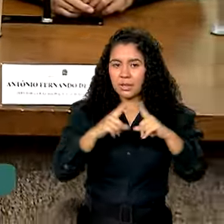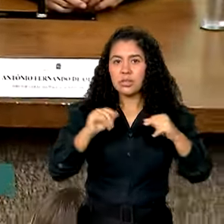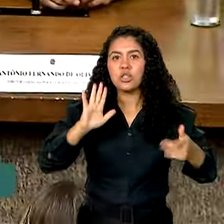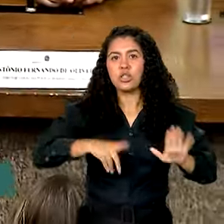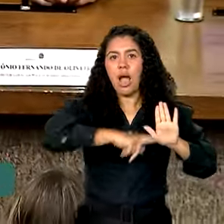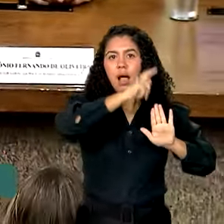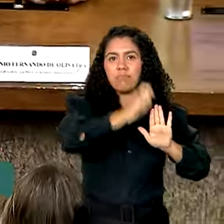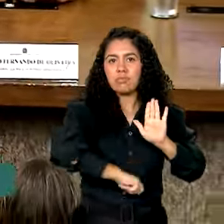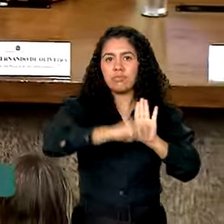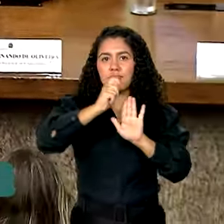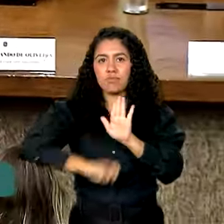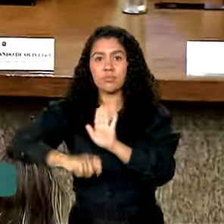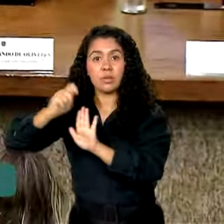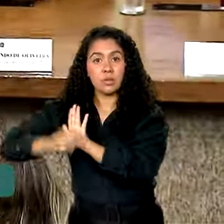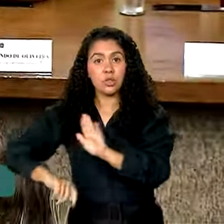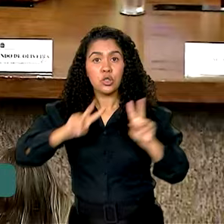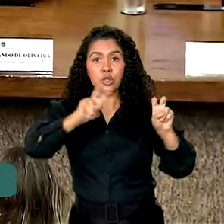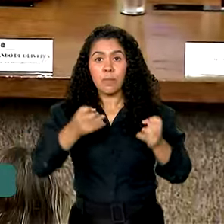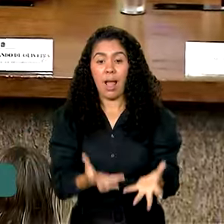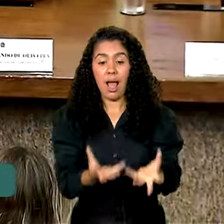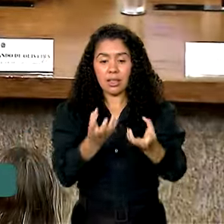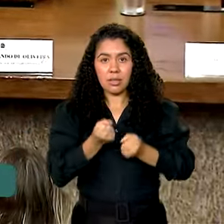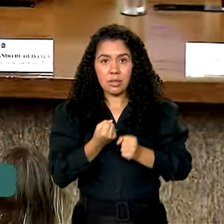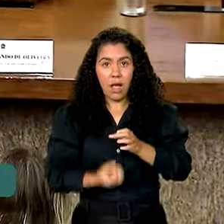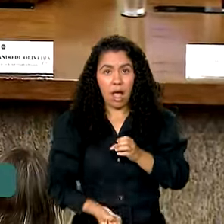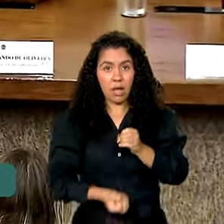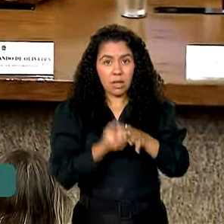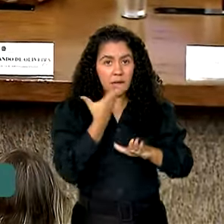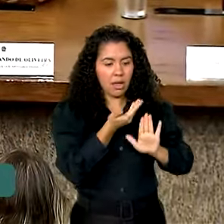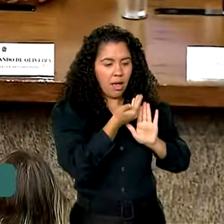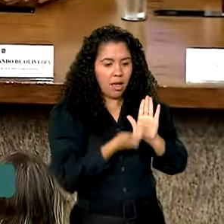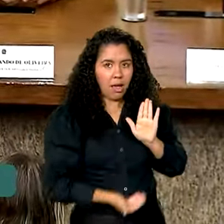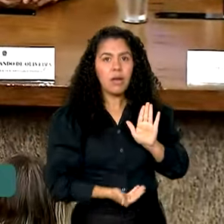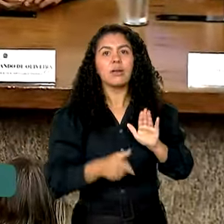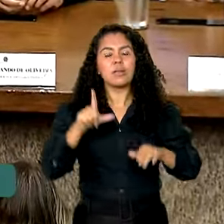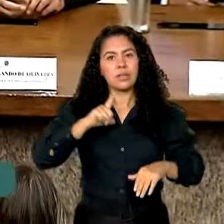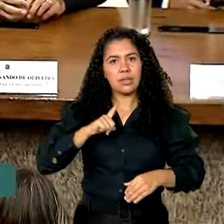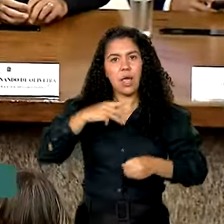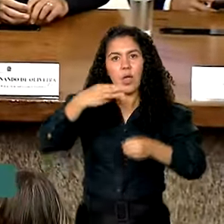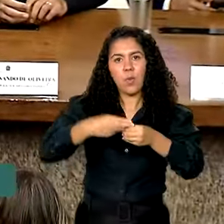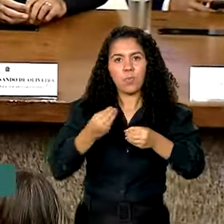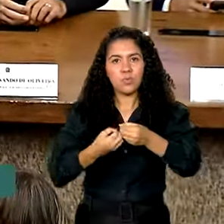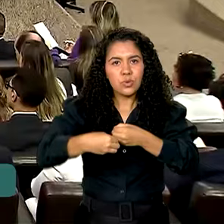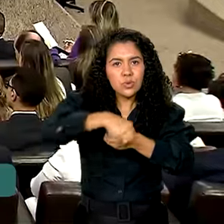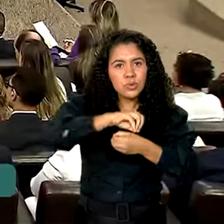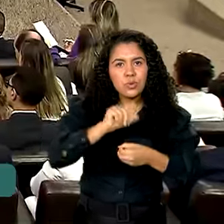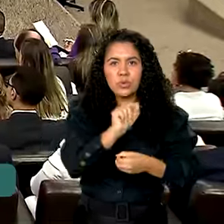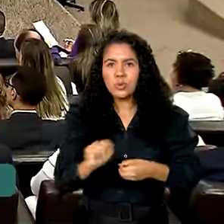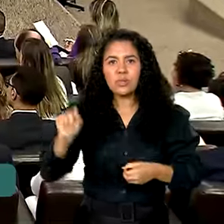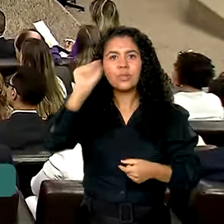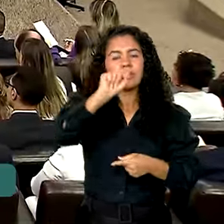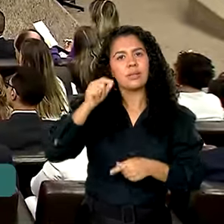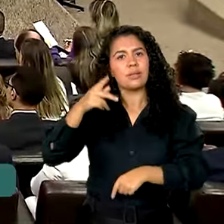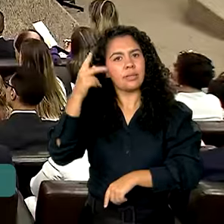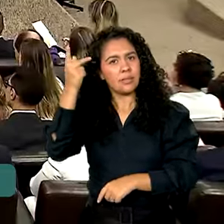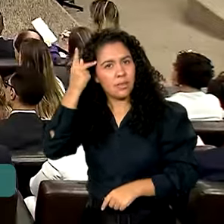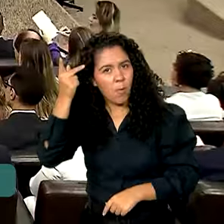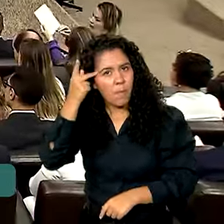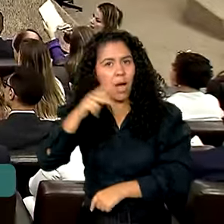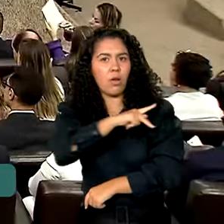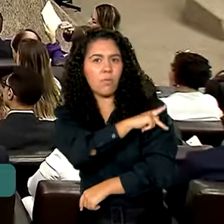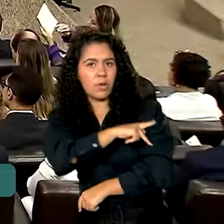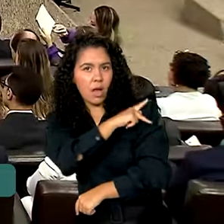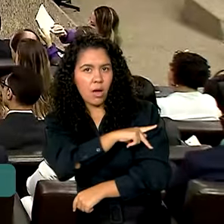primeiros acordos de adesão ao CRIA, com municípios do Ceará, Piauí, São Paulo e Paraná. A